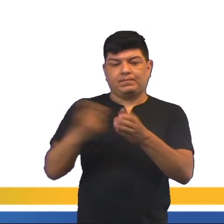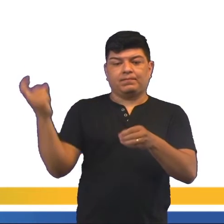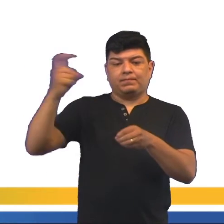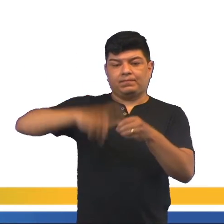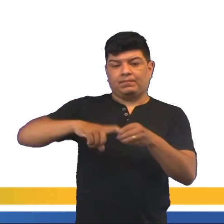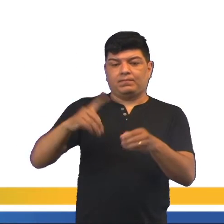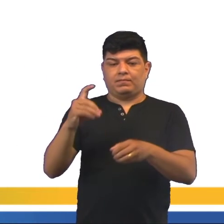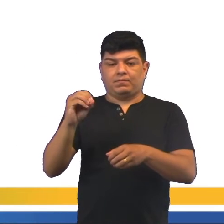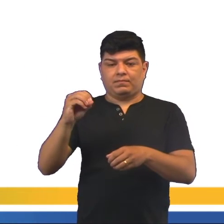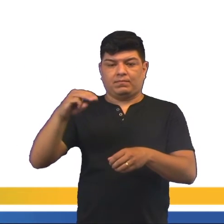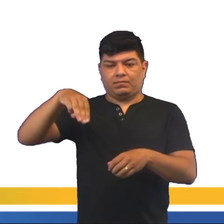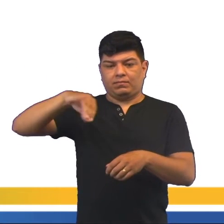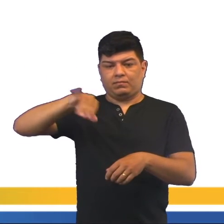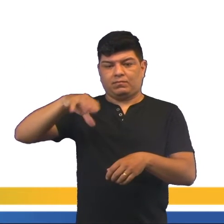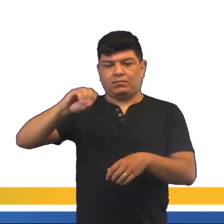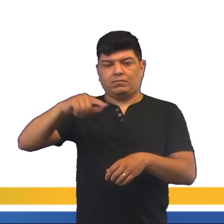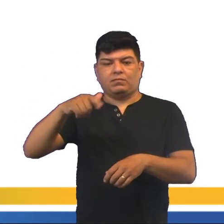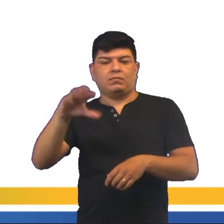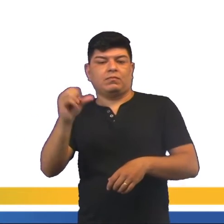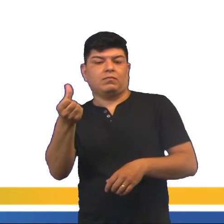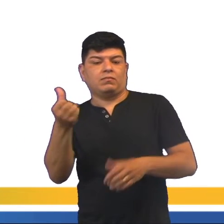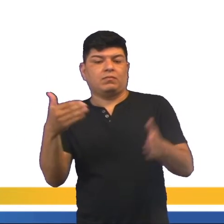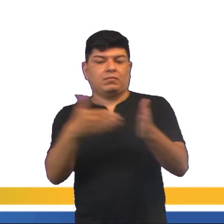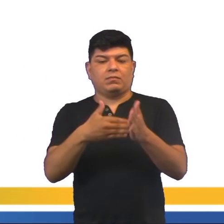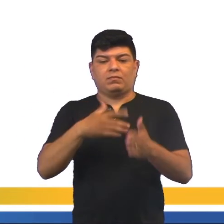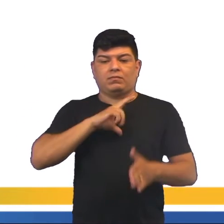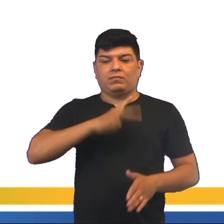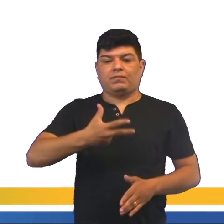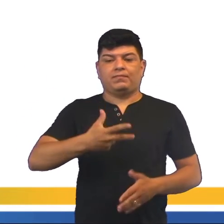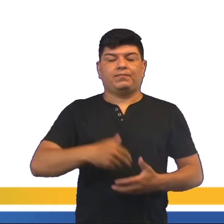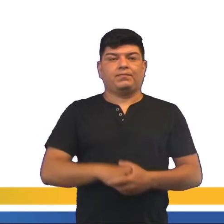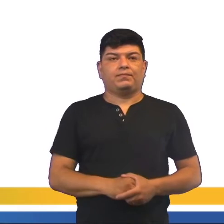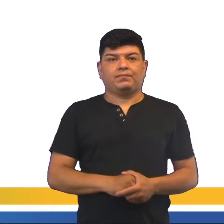retomou de Dom João VI para Portugal.